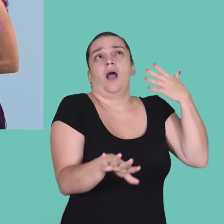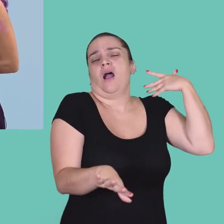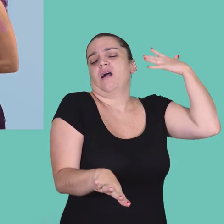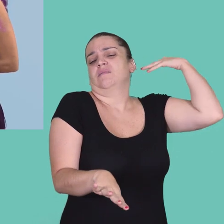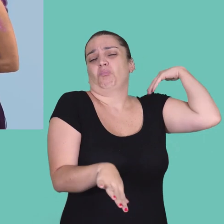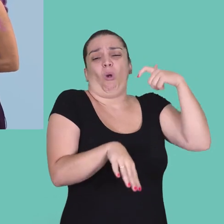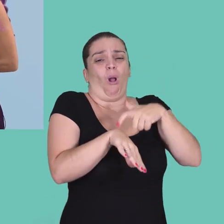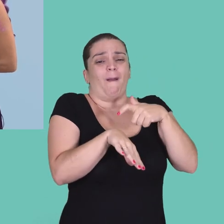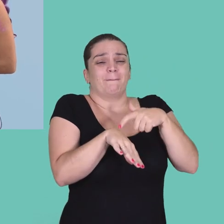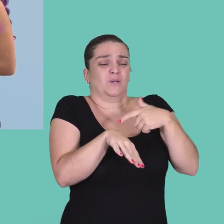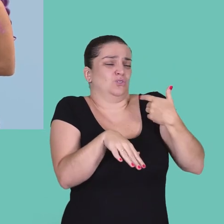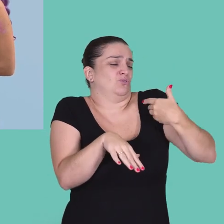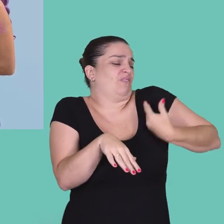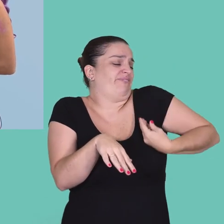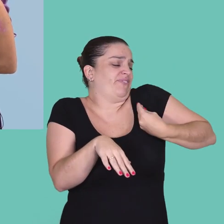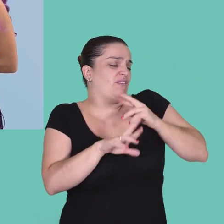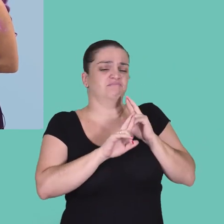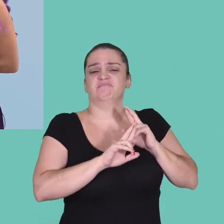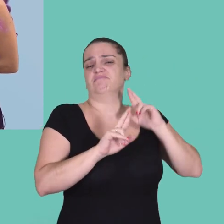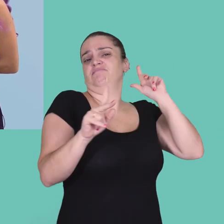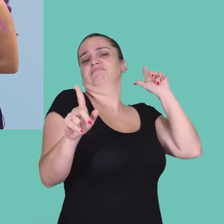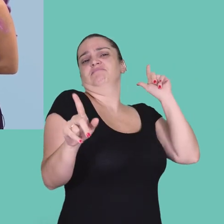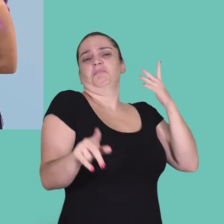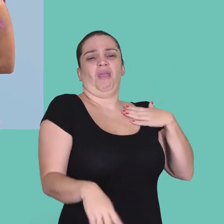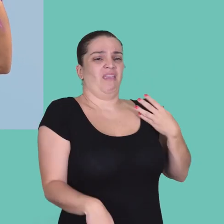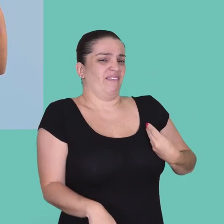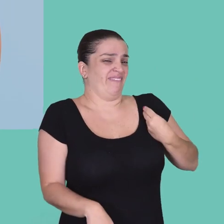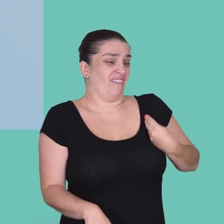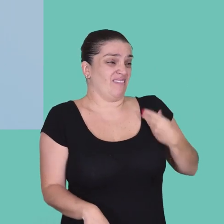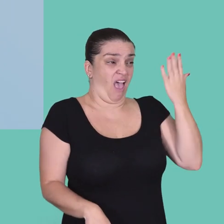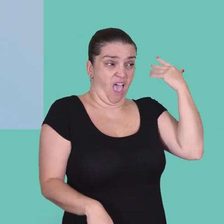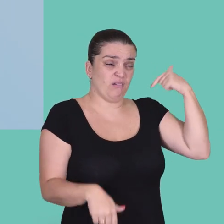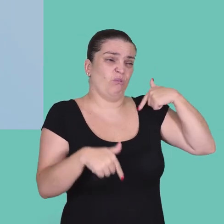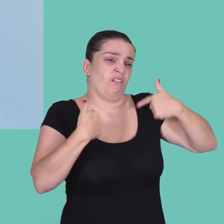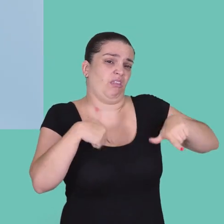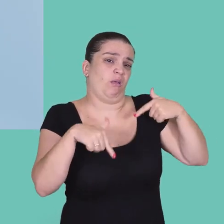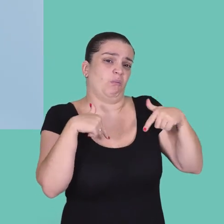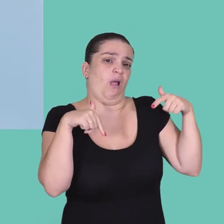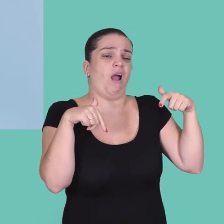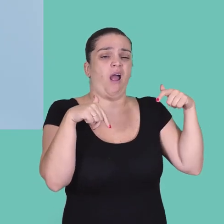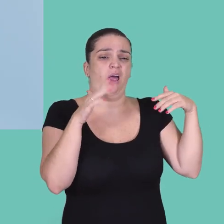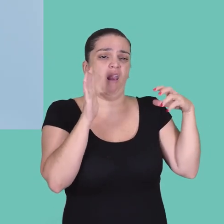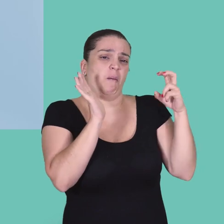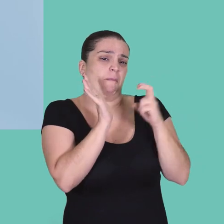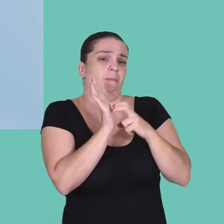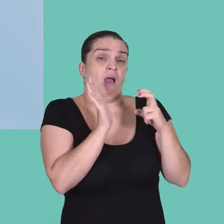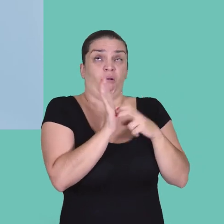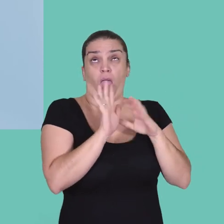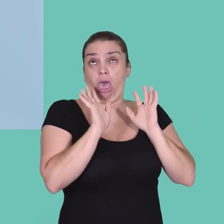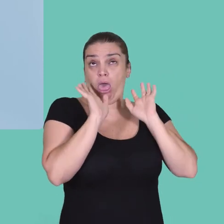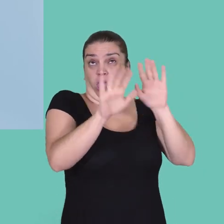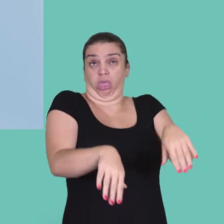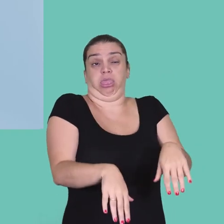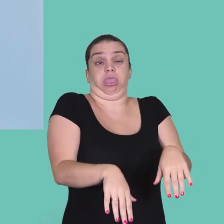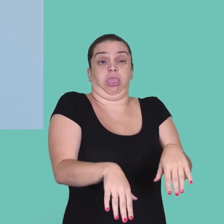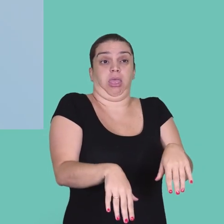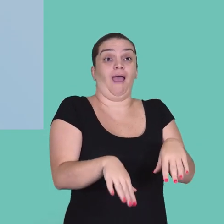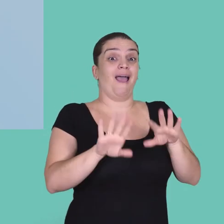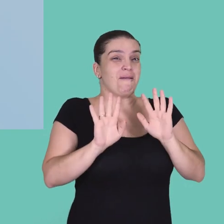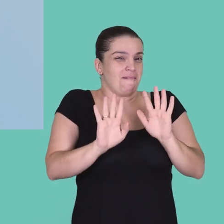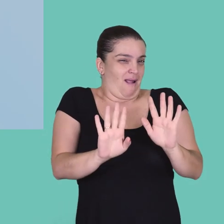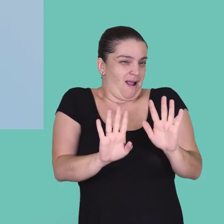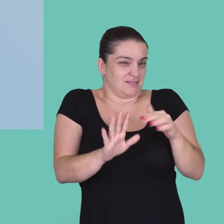de um outro momento astrológico da minha vida. Quando eu trabalhava num banco. No horror!